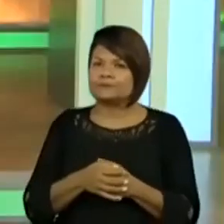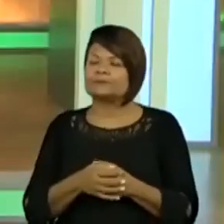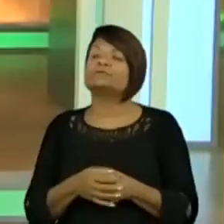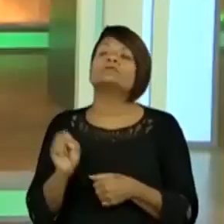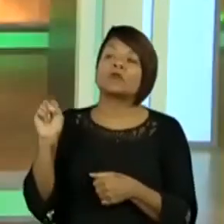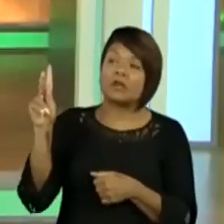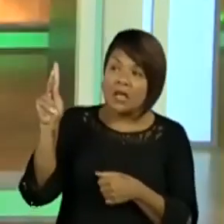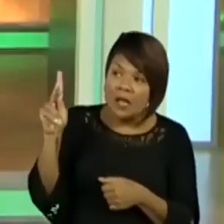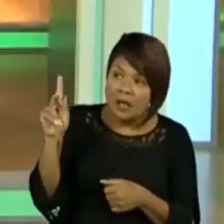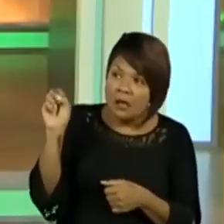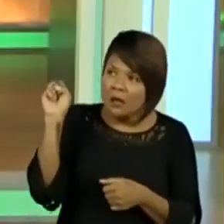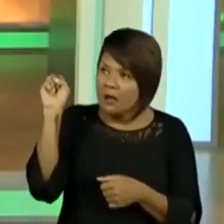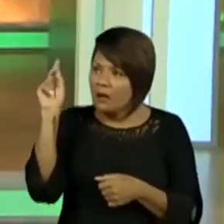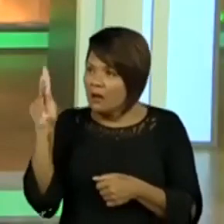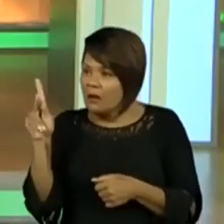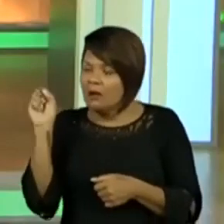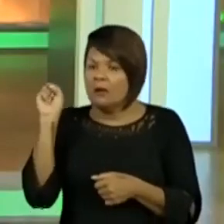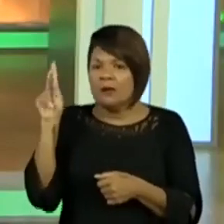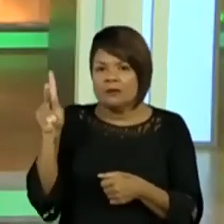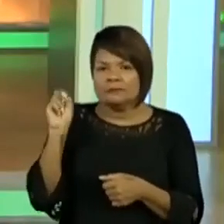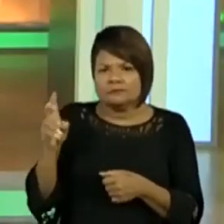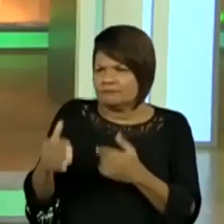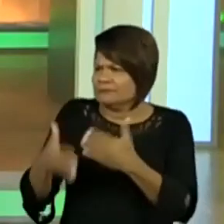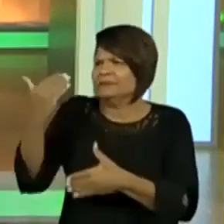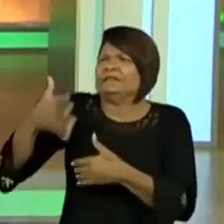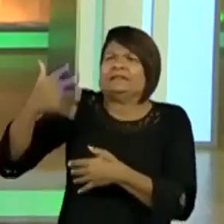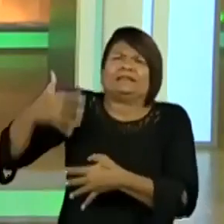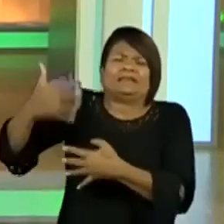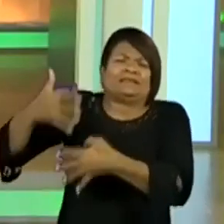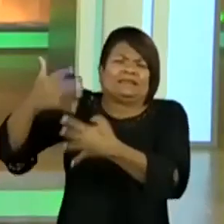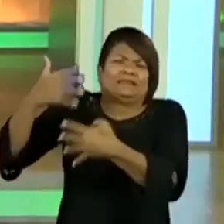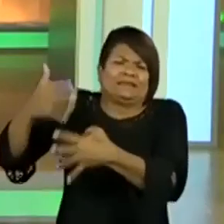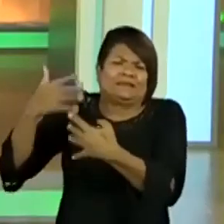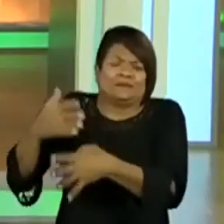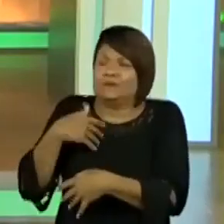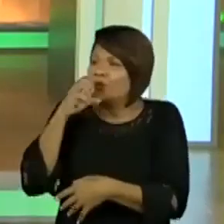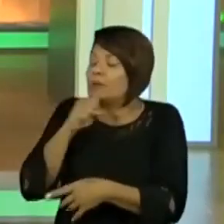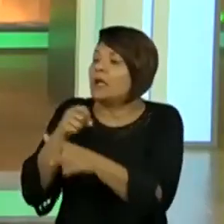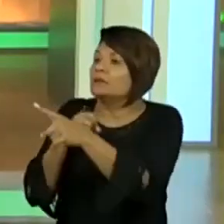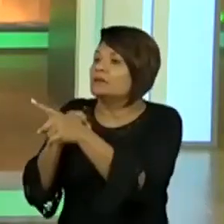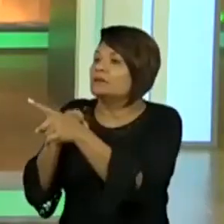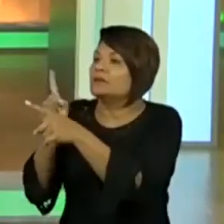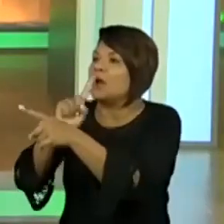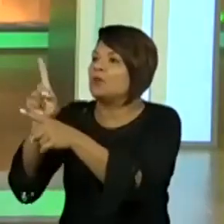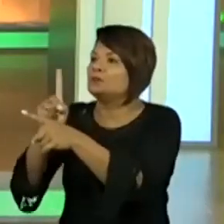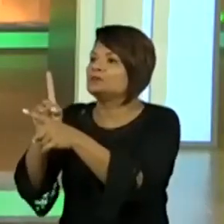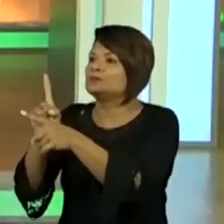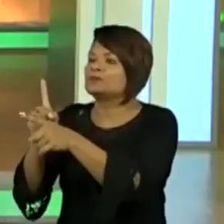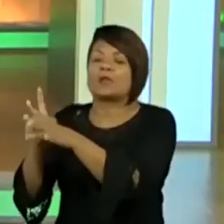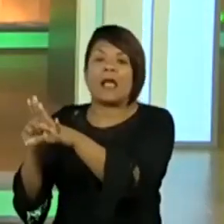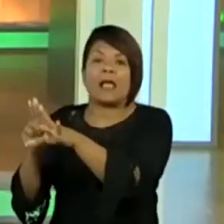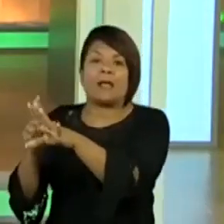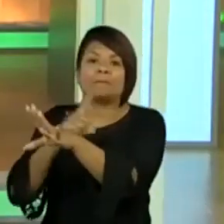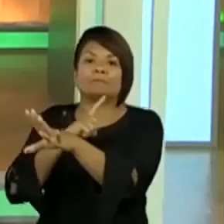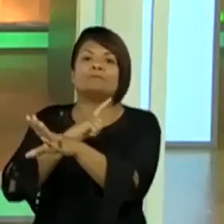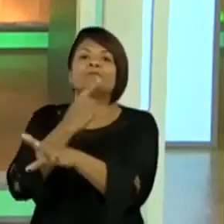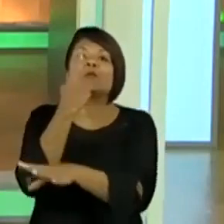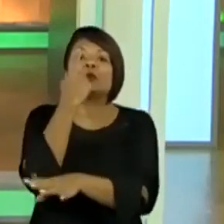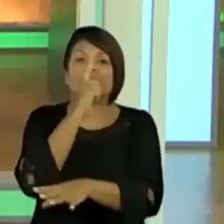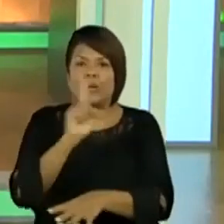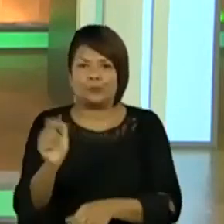Muito bem, olha só, o ok como é rápido de digitar, a galera já digita e bom. Oh, não, escutei, eu vou até pegar aqui, show.